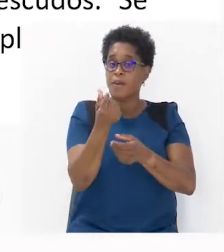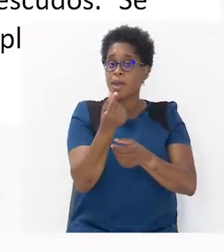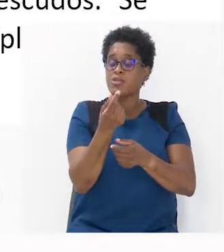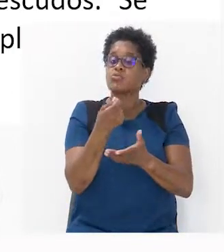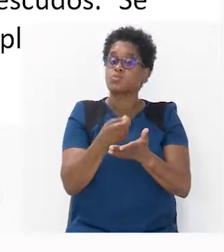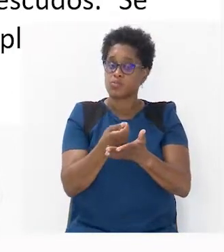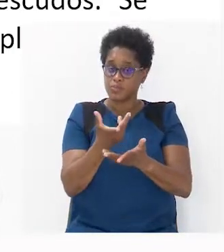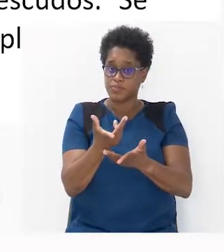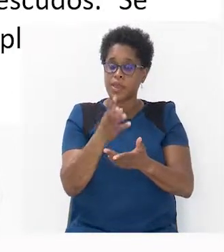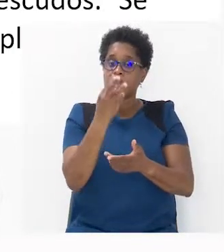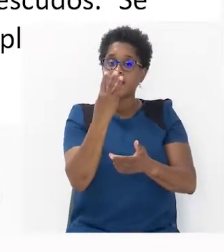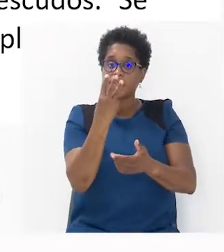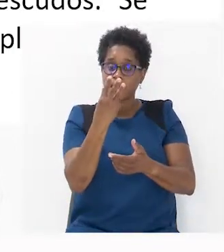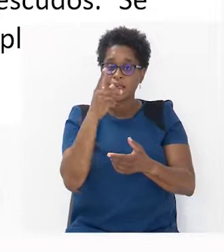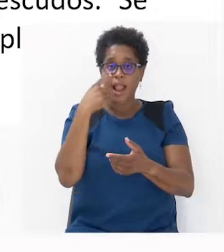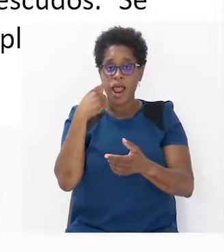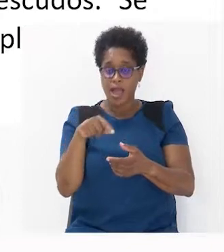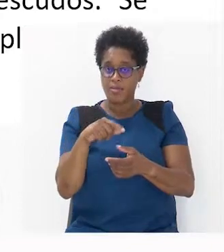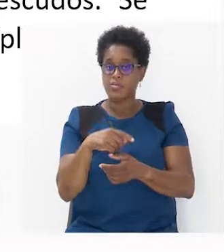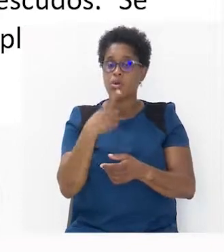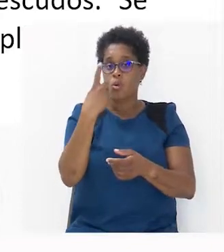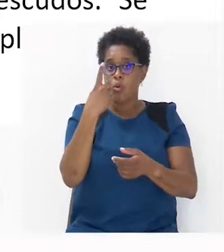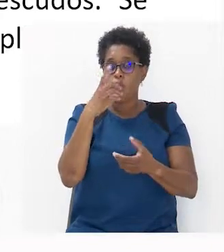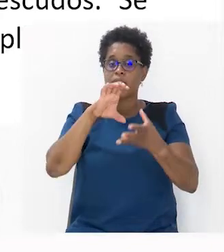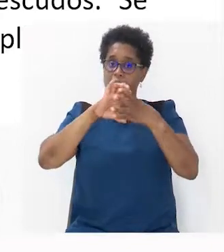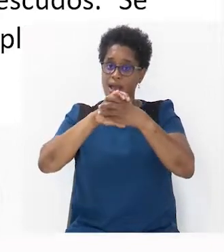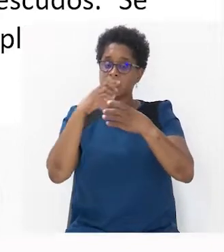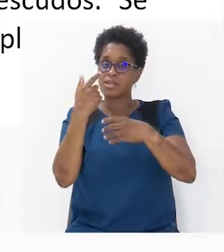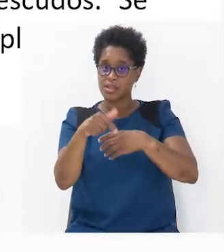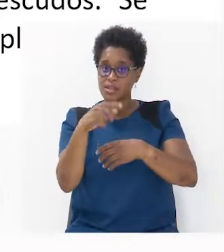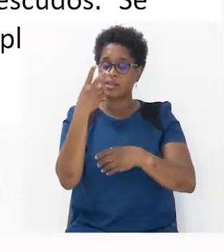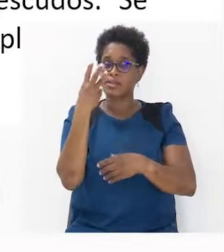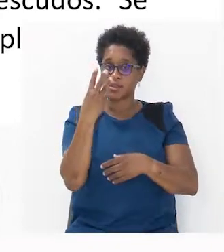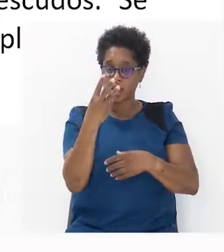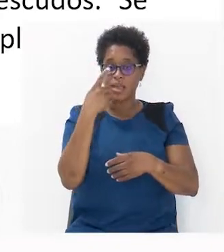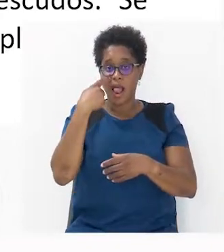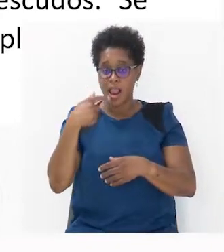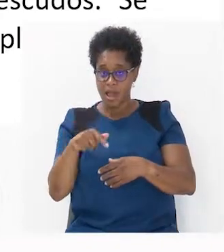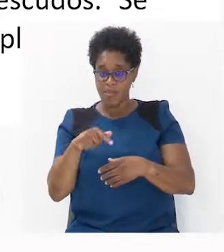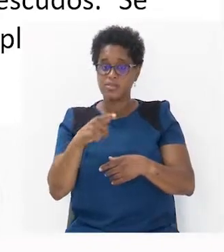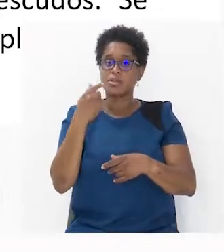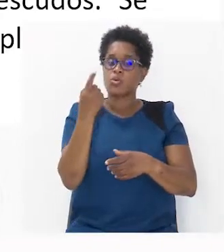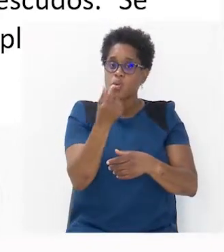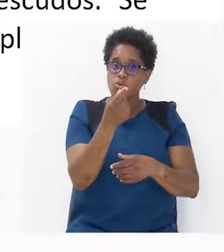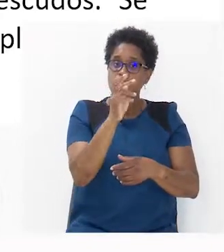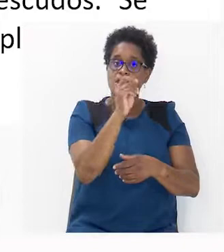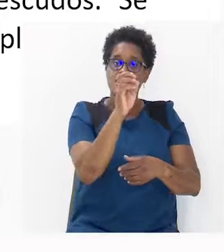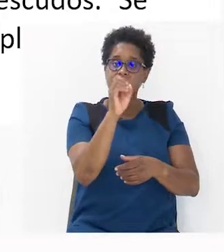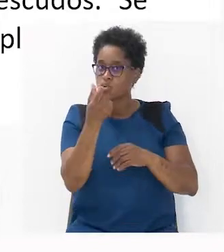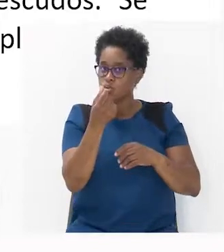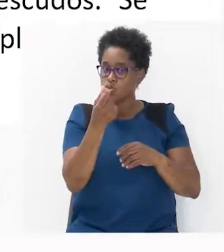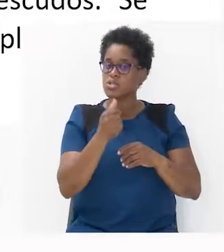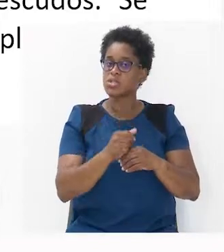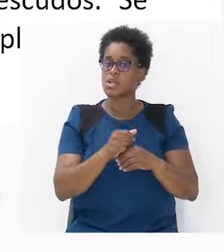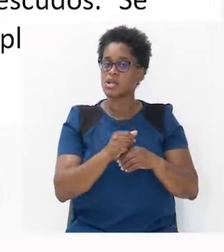O 3 lápis, ou seja, uma embalagem que contém 3 lápis, custa 30 escudos.